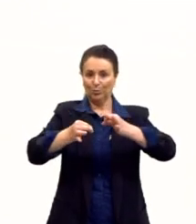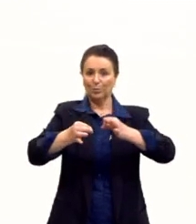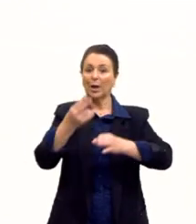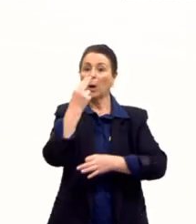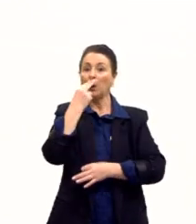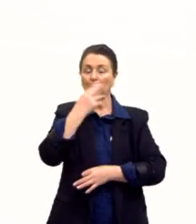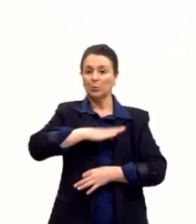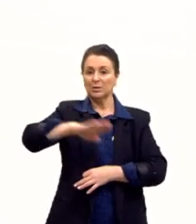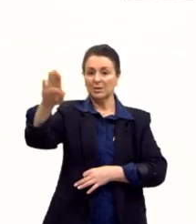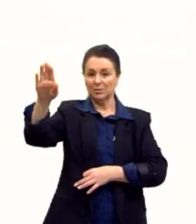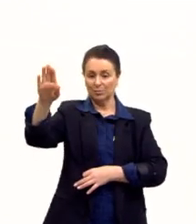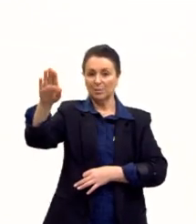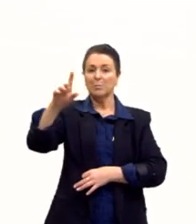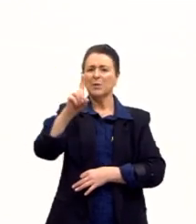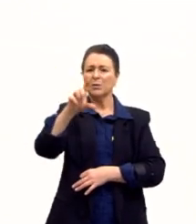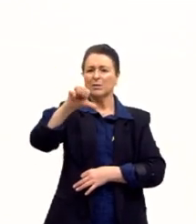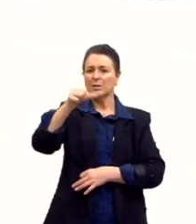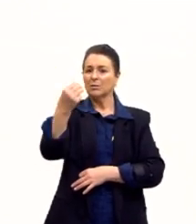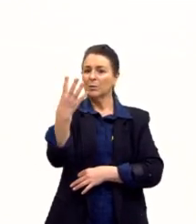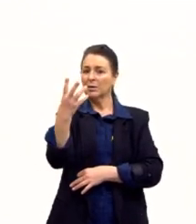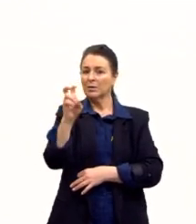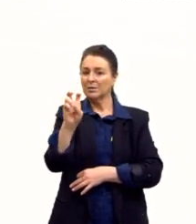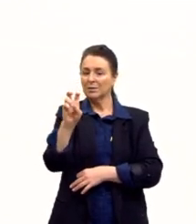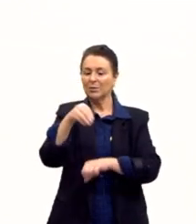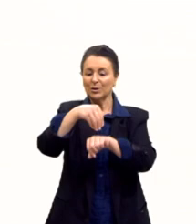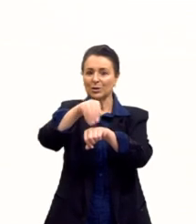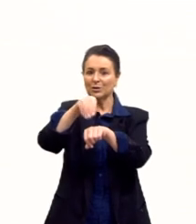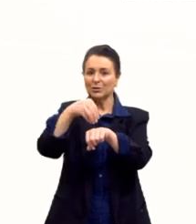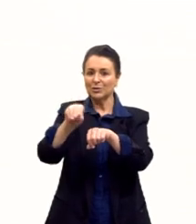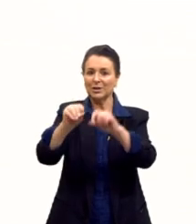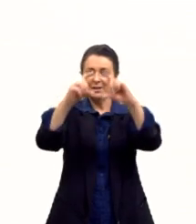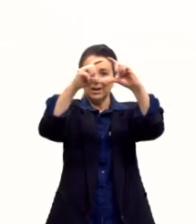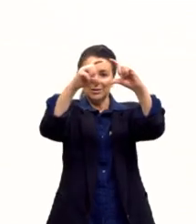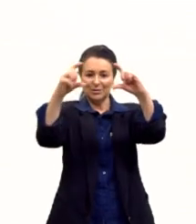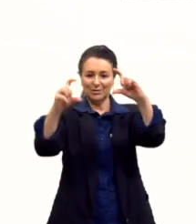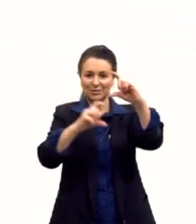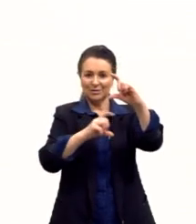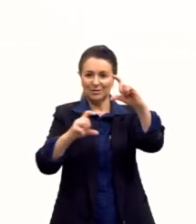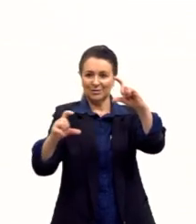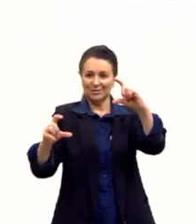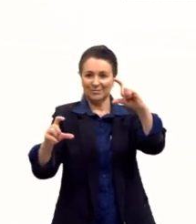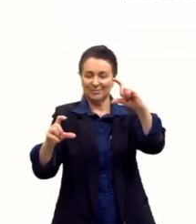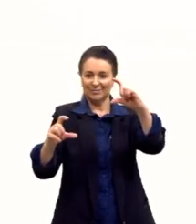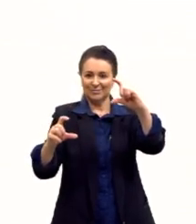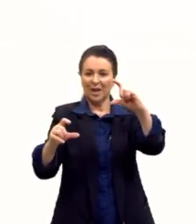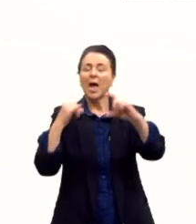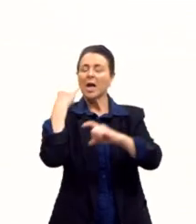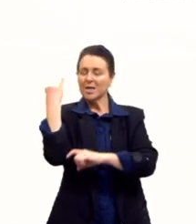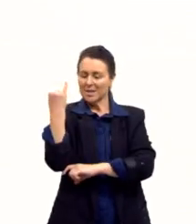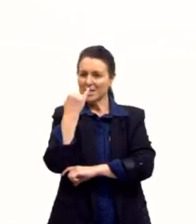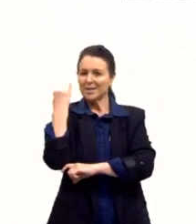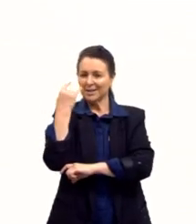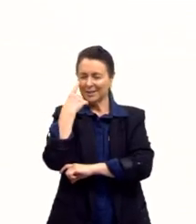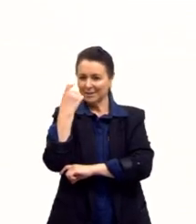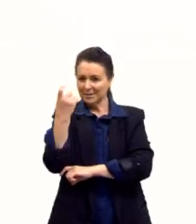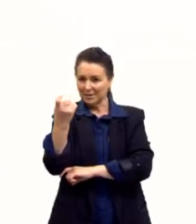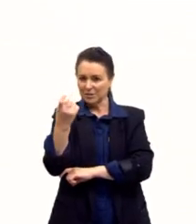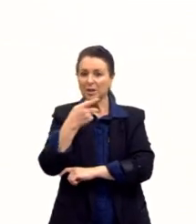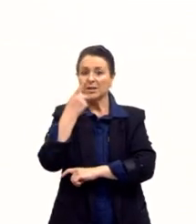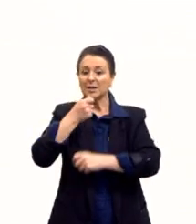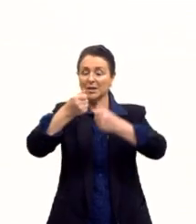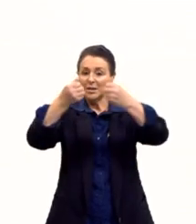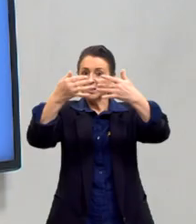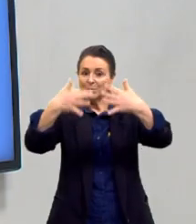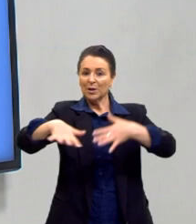de 1945, e deixar a indicação dessa história em quadrinhos aqui, o Maus, que é bem interessante para falar dos campos de concentração. Tá,